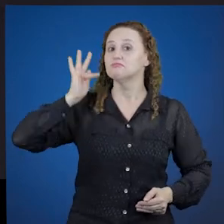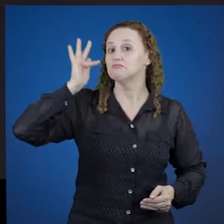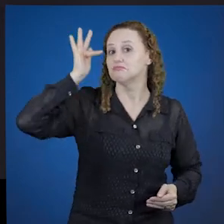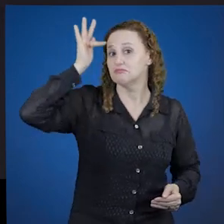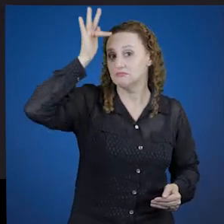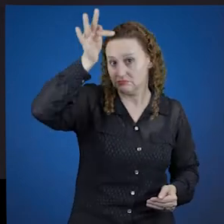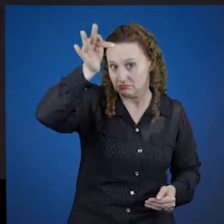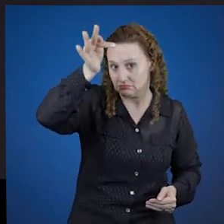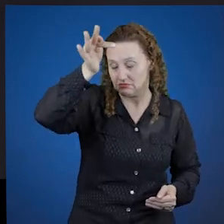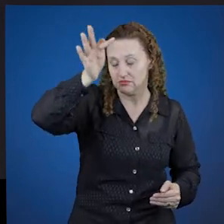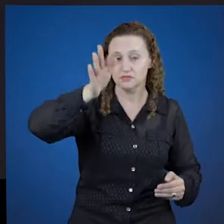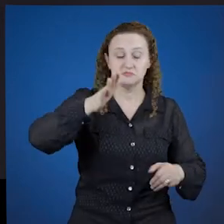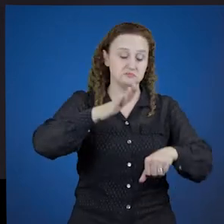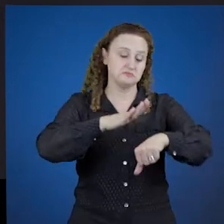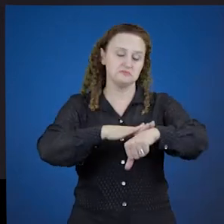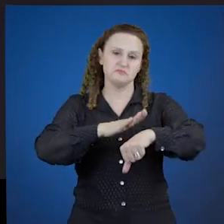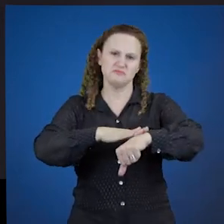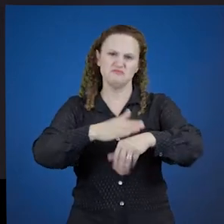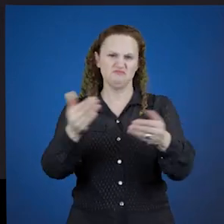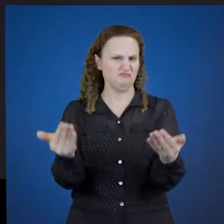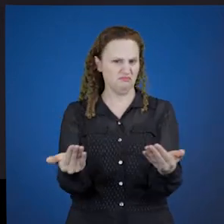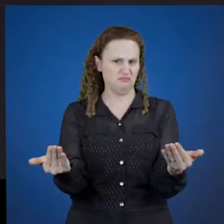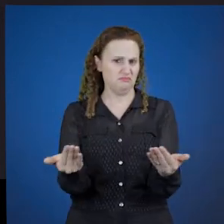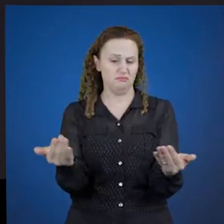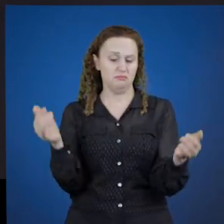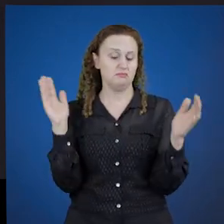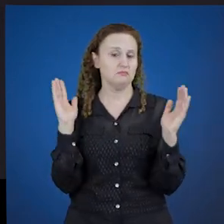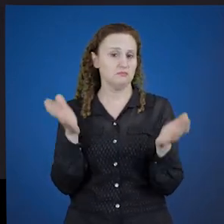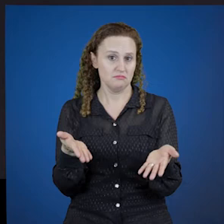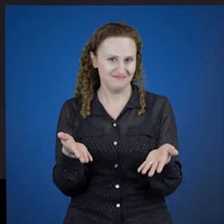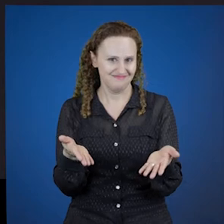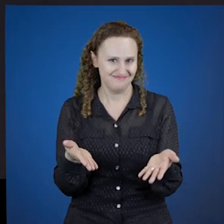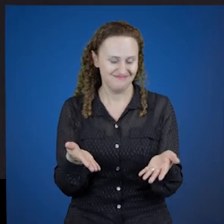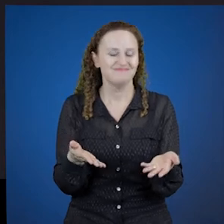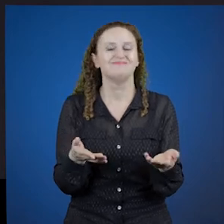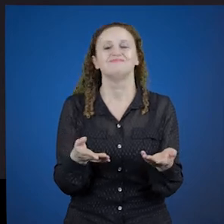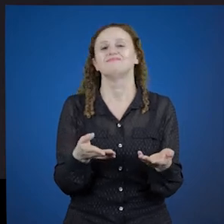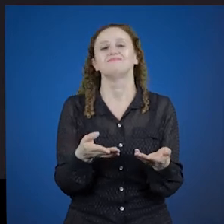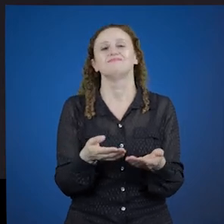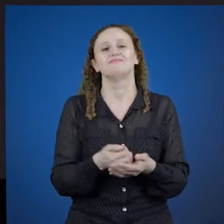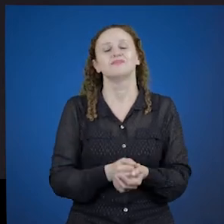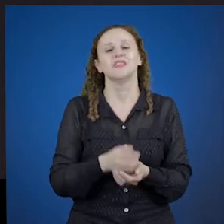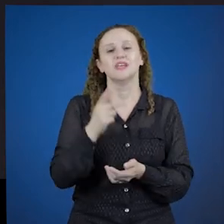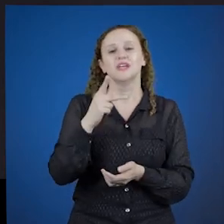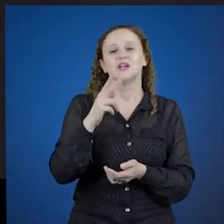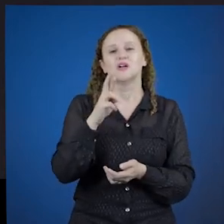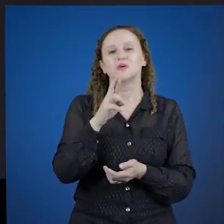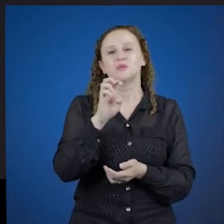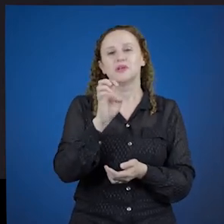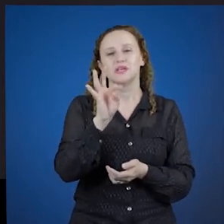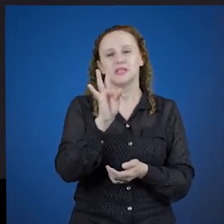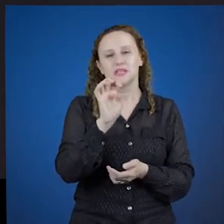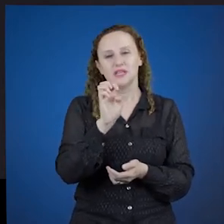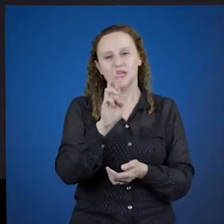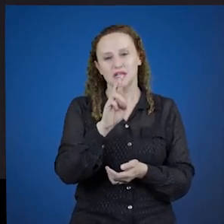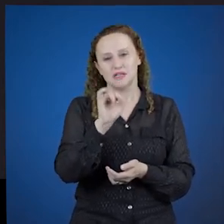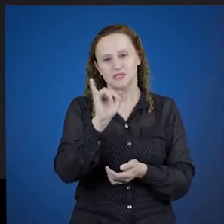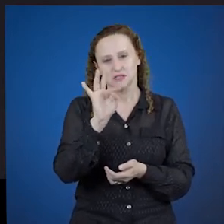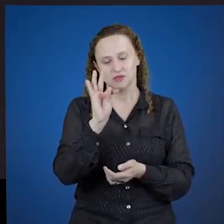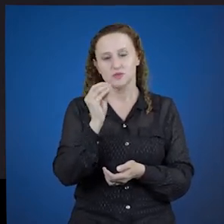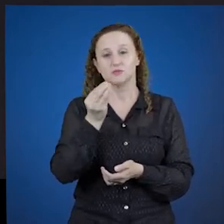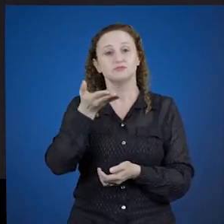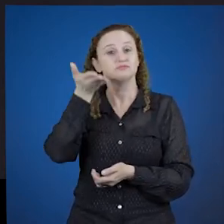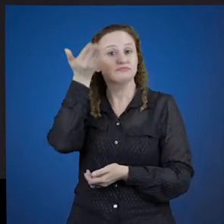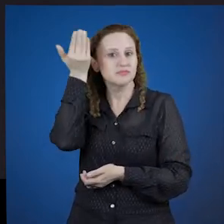O presente se entende, momento presente, o momento de fala. O pretérito se refere ao passado.